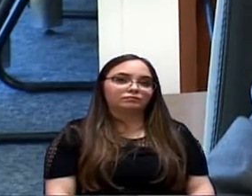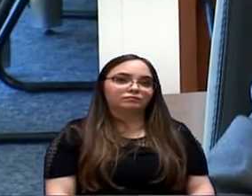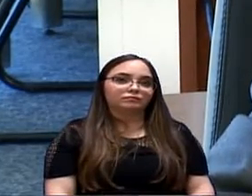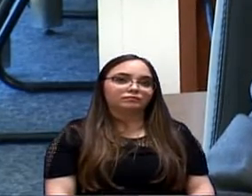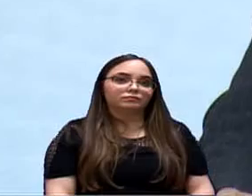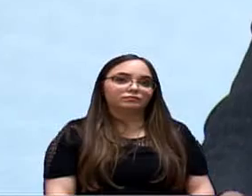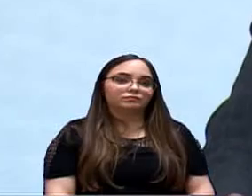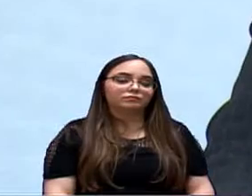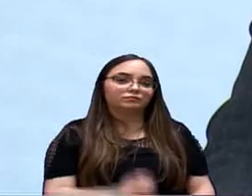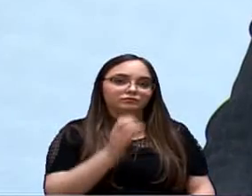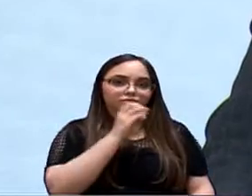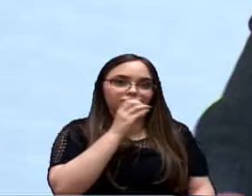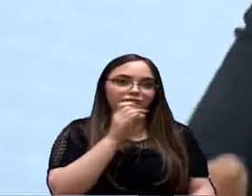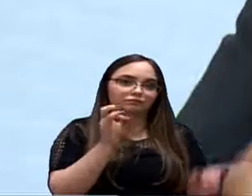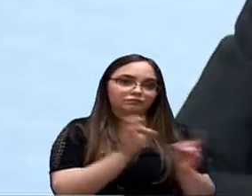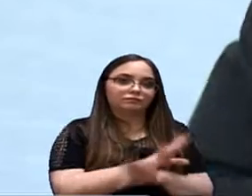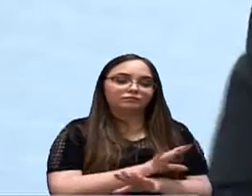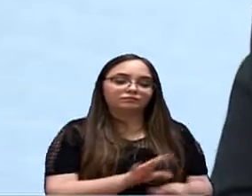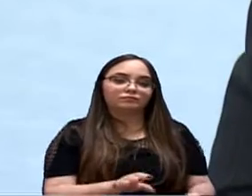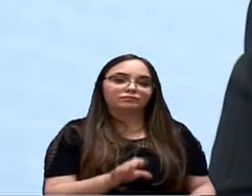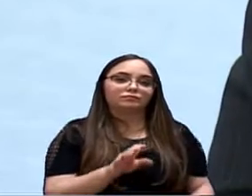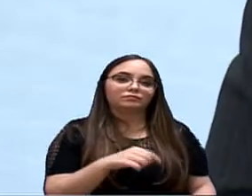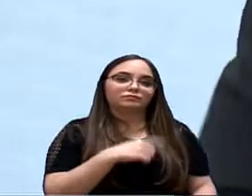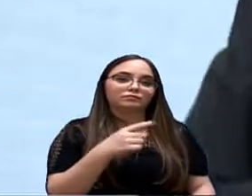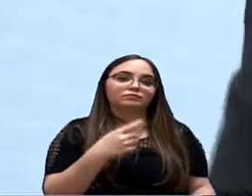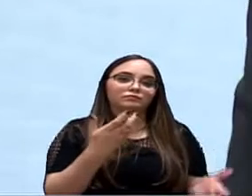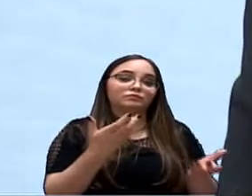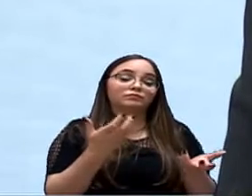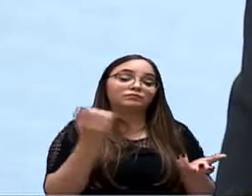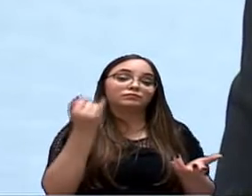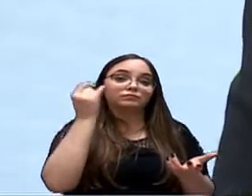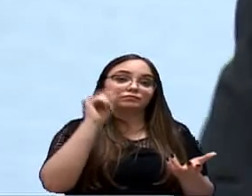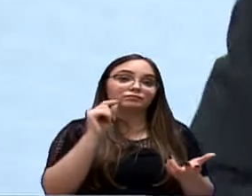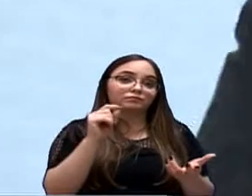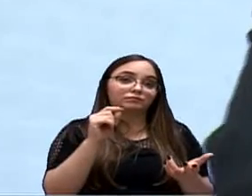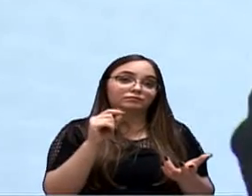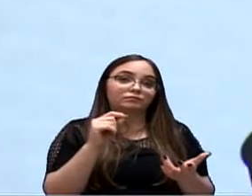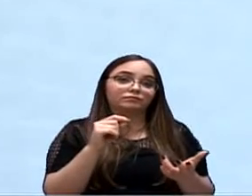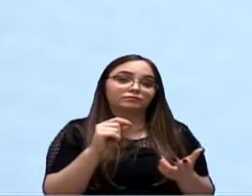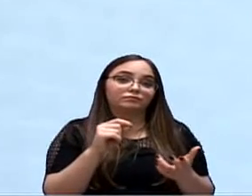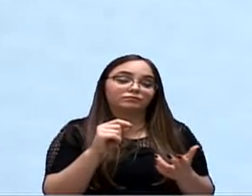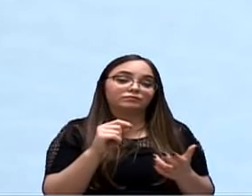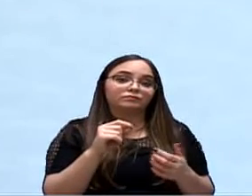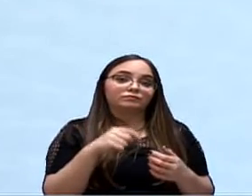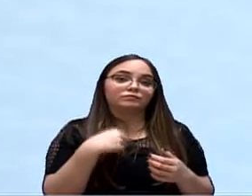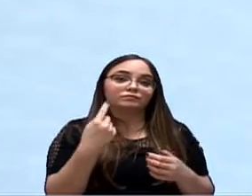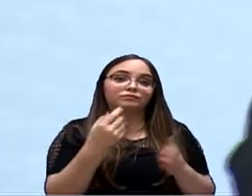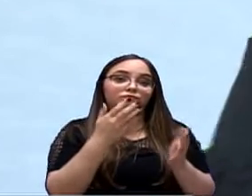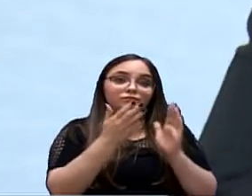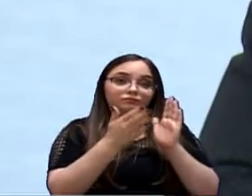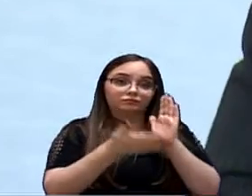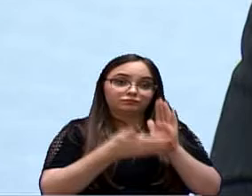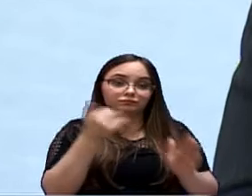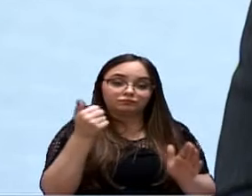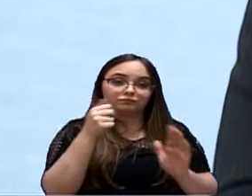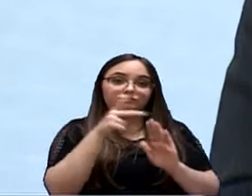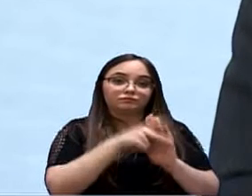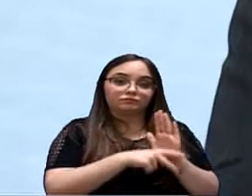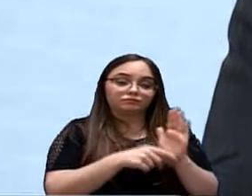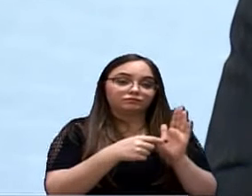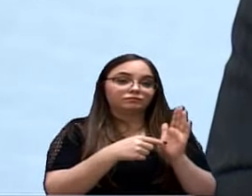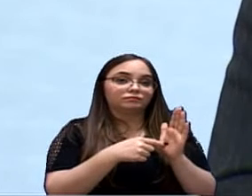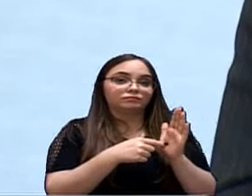Mas só para finalizar, é importante, o que eu trago é isso, se retirar o projeto, o sentido